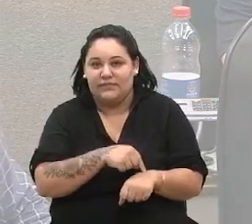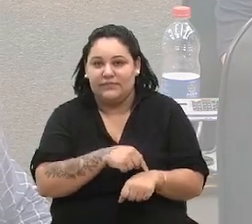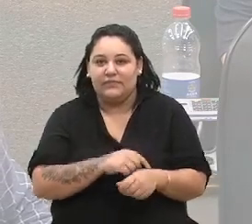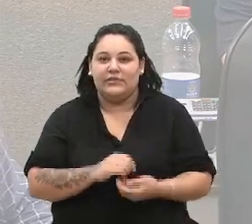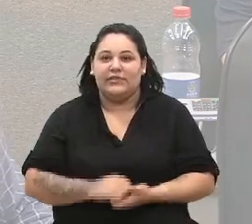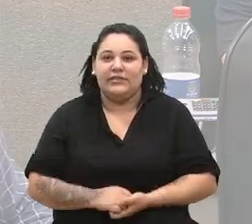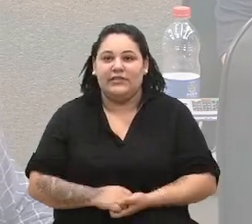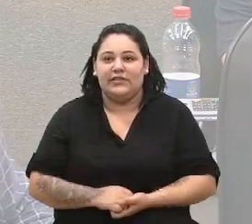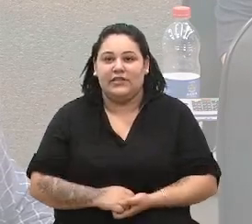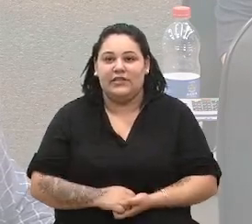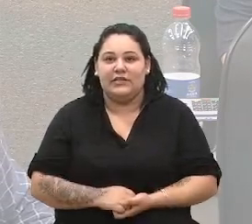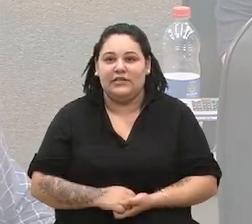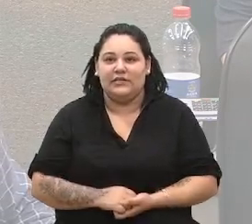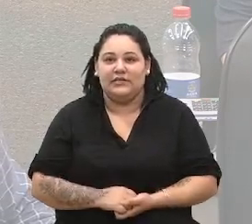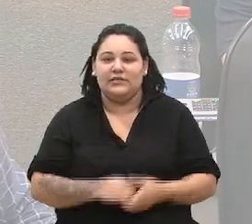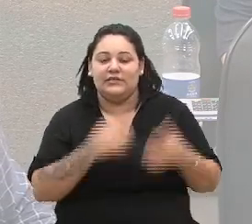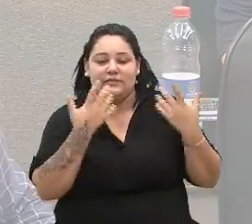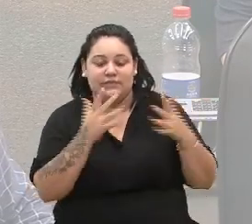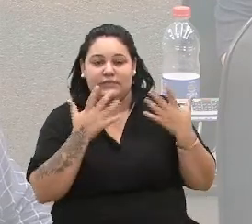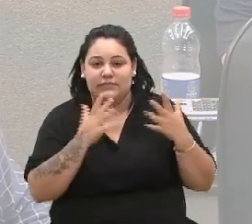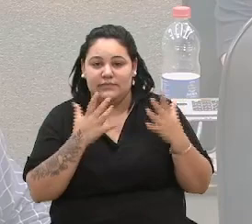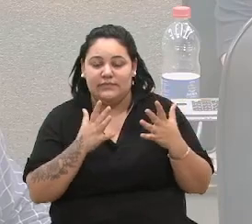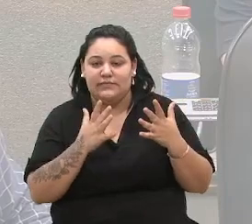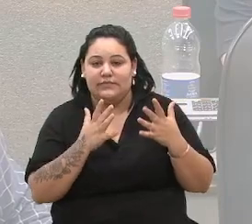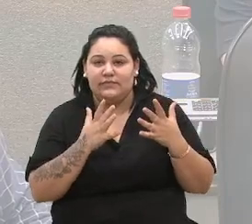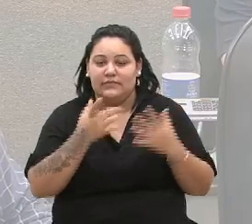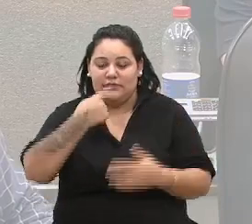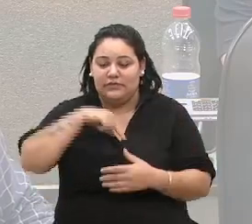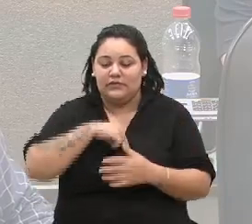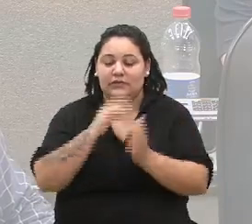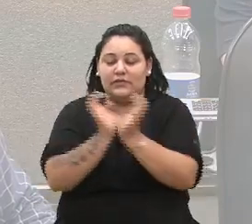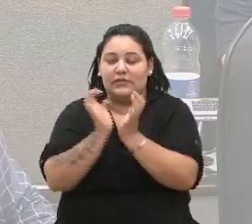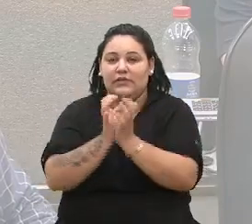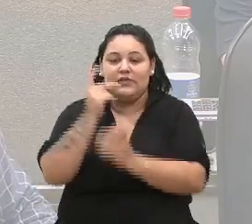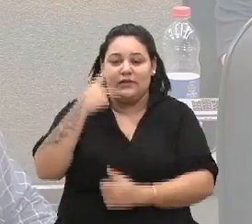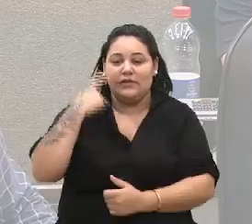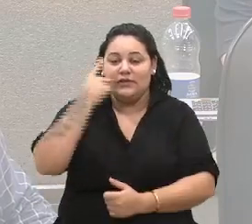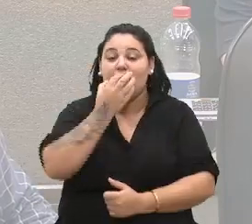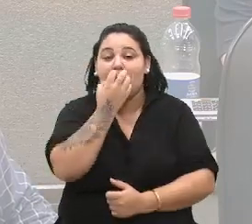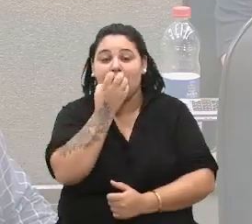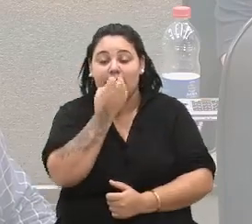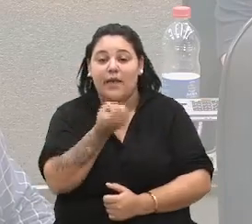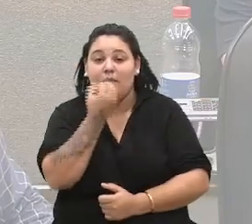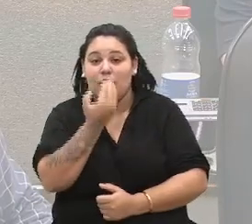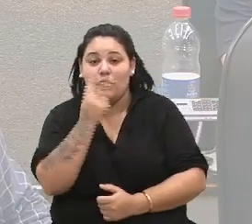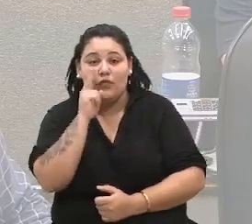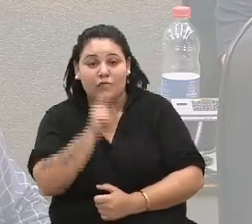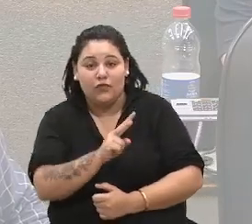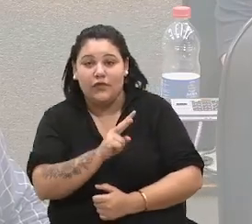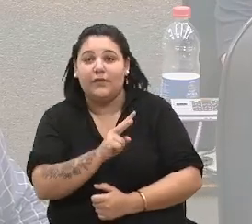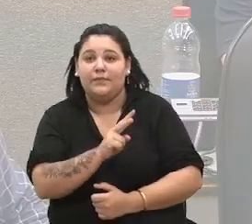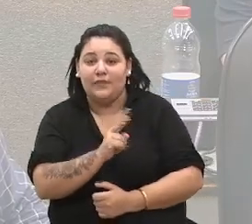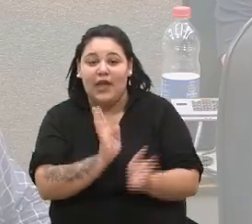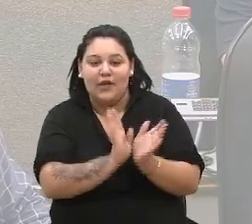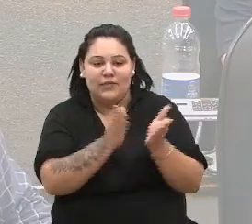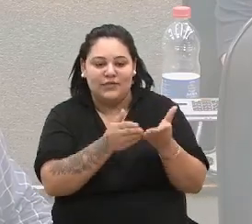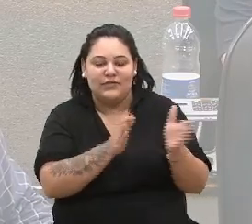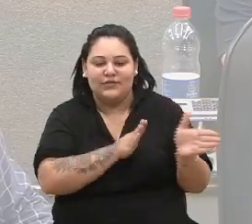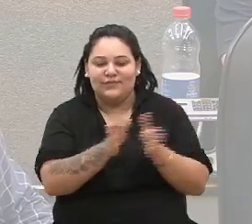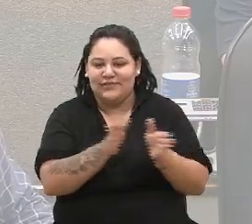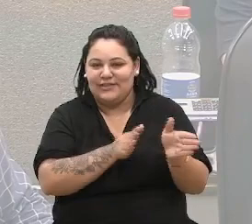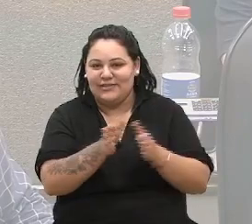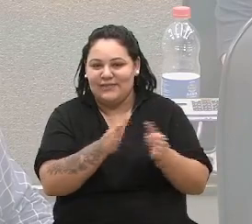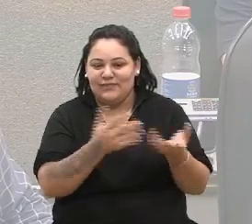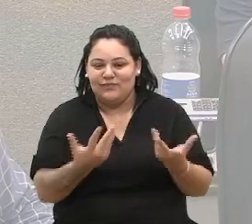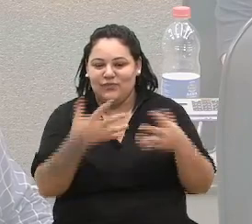E parabenizar o nosso colega vereador Camiles, é muito bom ver uma ação da nossa Comissão de Acessibilidade, Inclusão Social